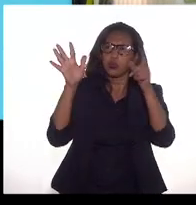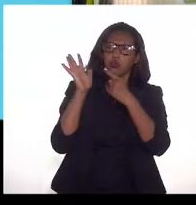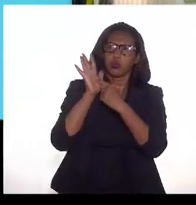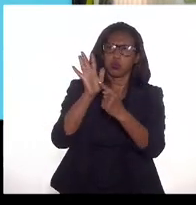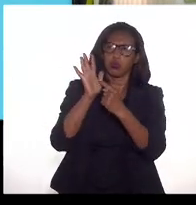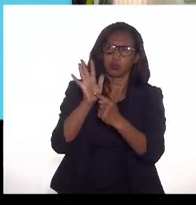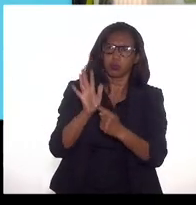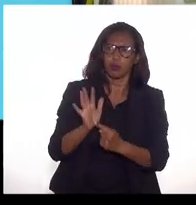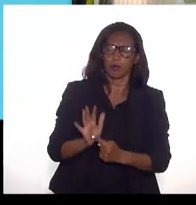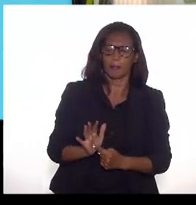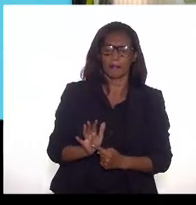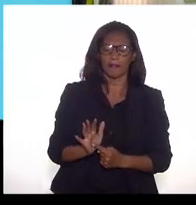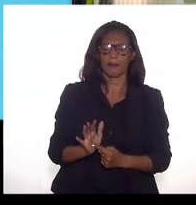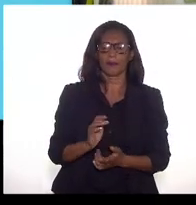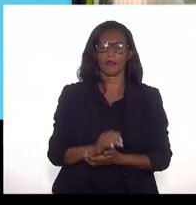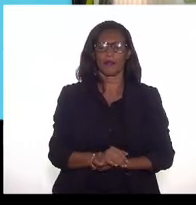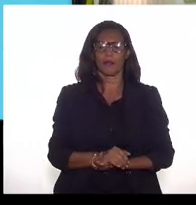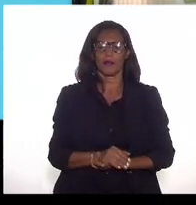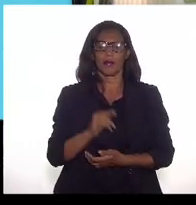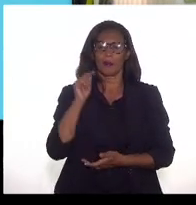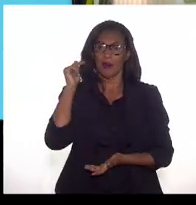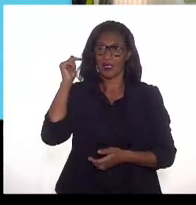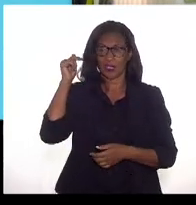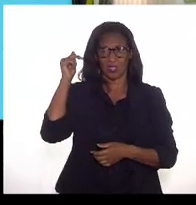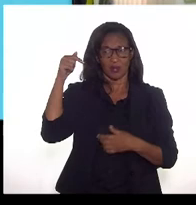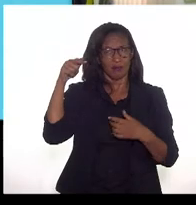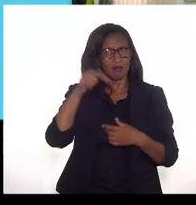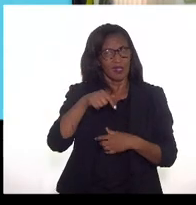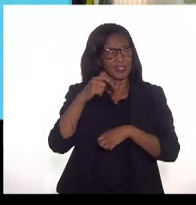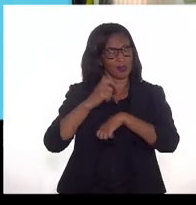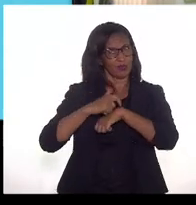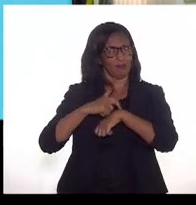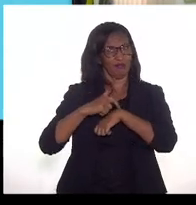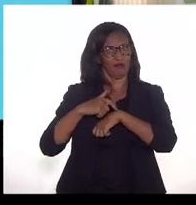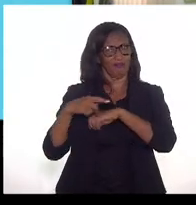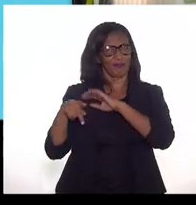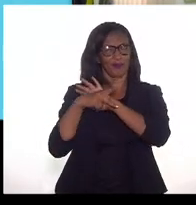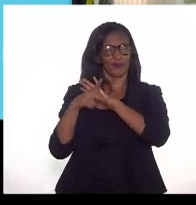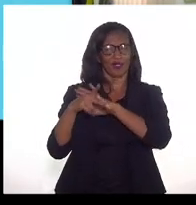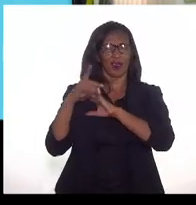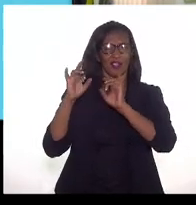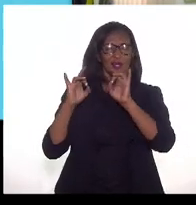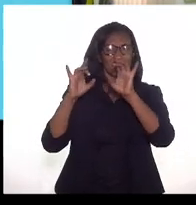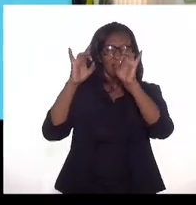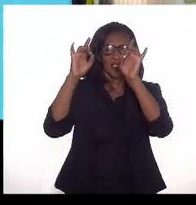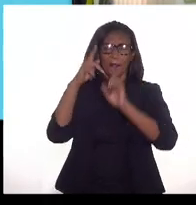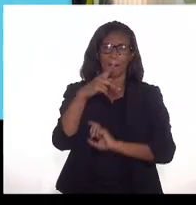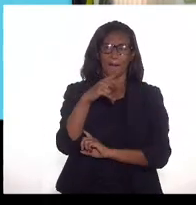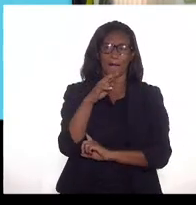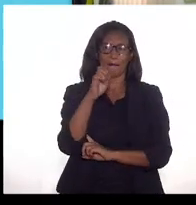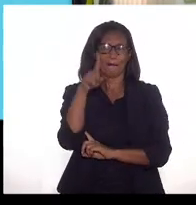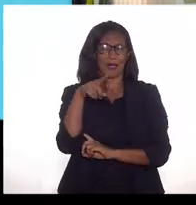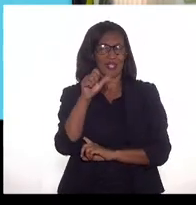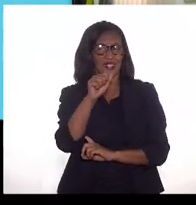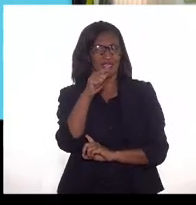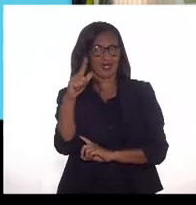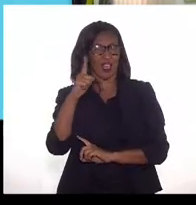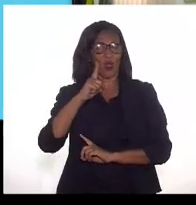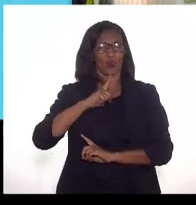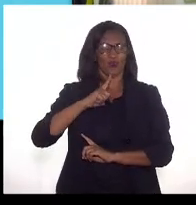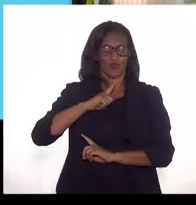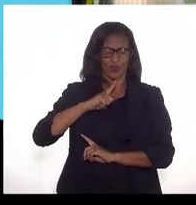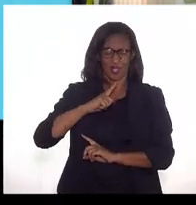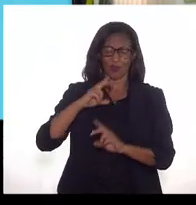mas nesse caso específico do pré-sal nós temos sim uma